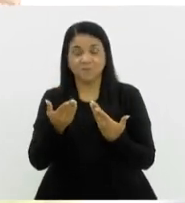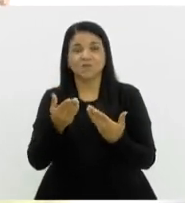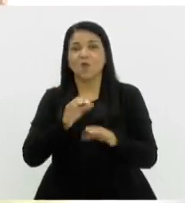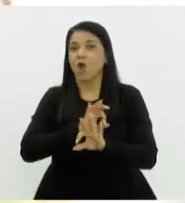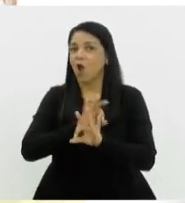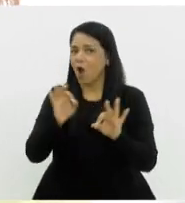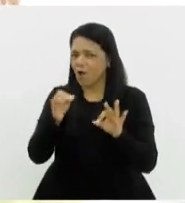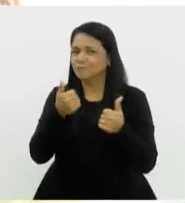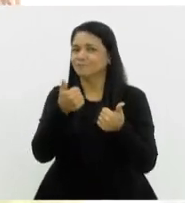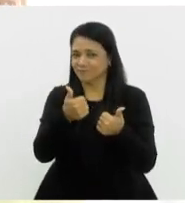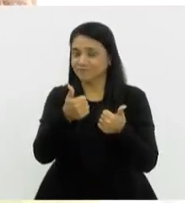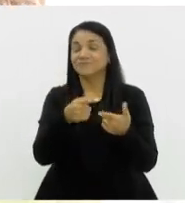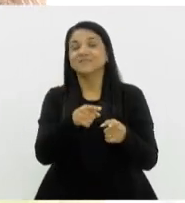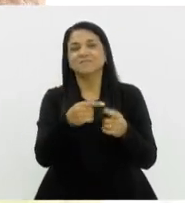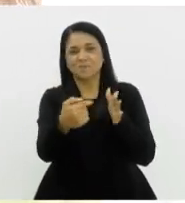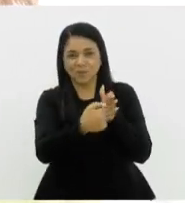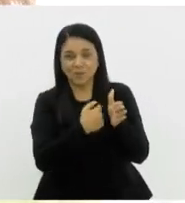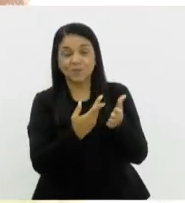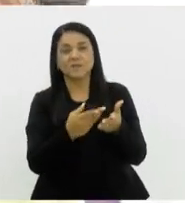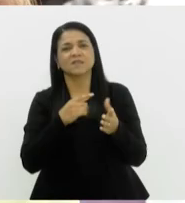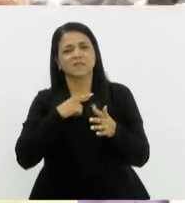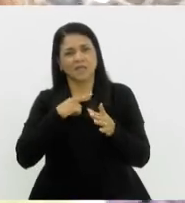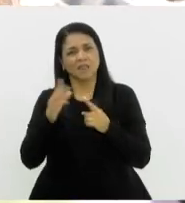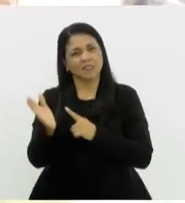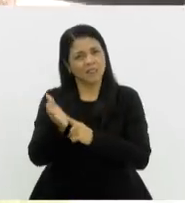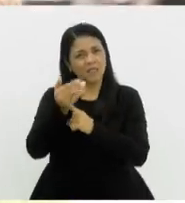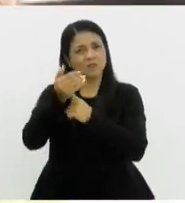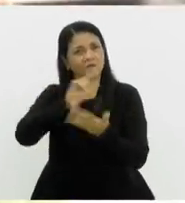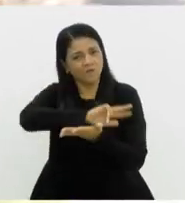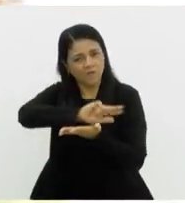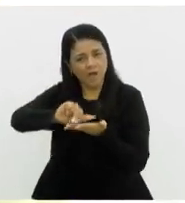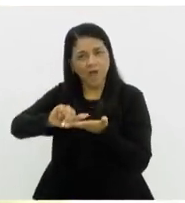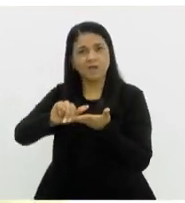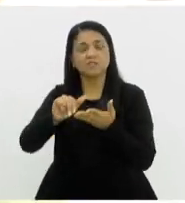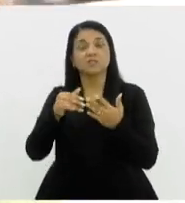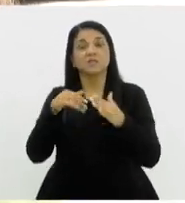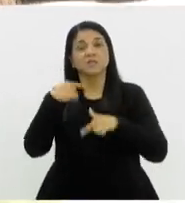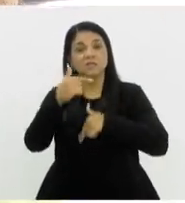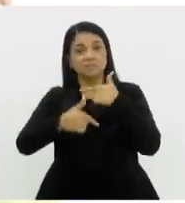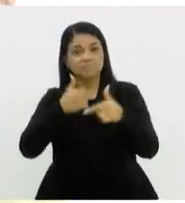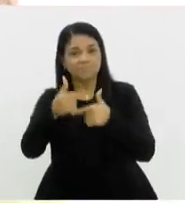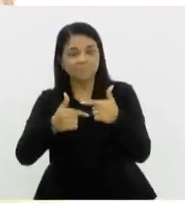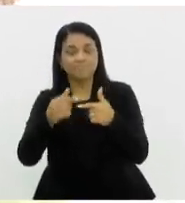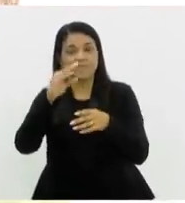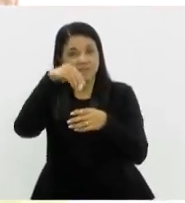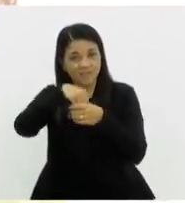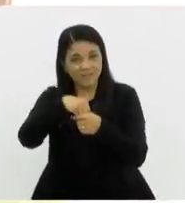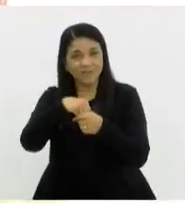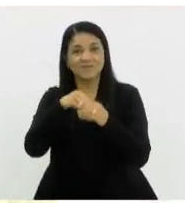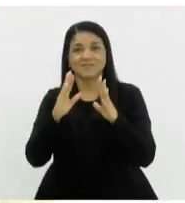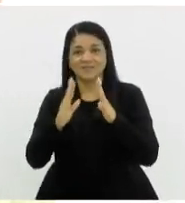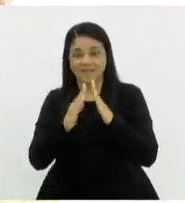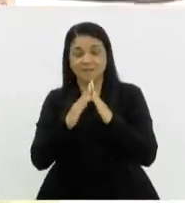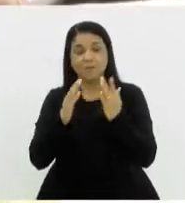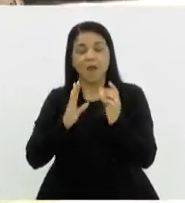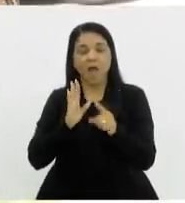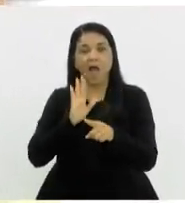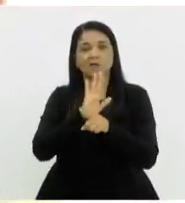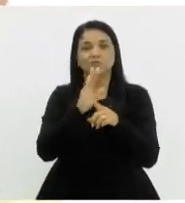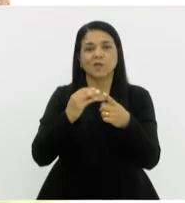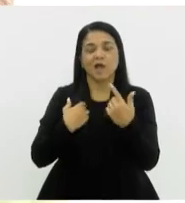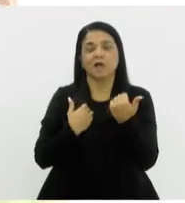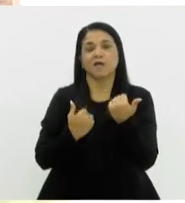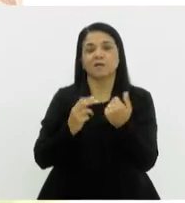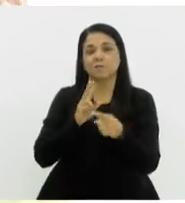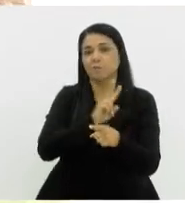Ótimo ponto, e a gente tem várias tecnologias que a gente desenvolveu em casa em prol da proteção da mulher. Então a gente tem